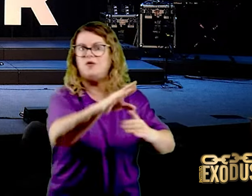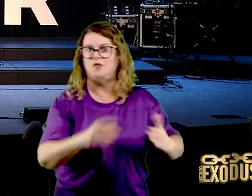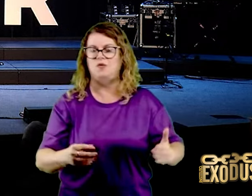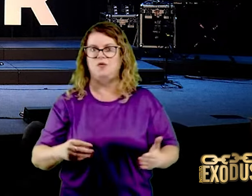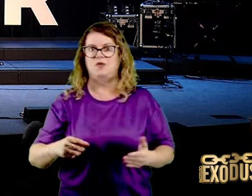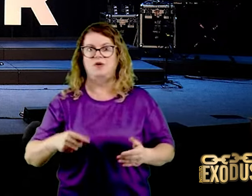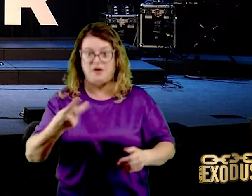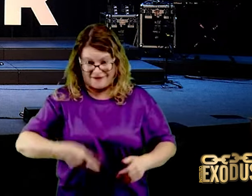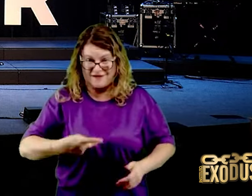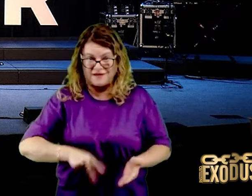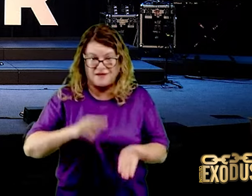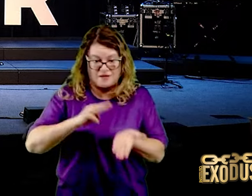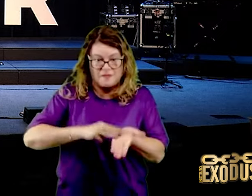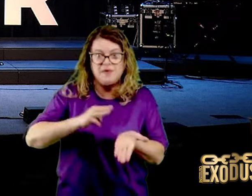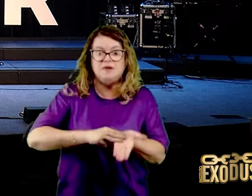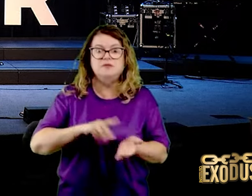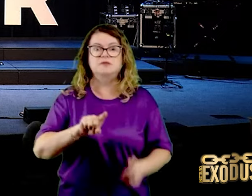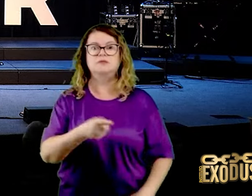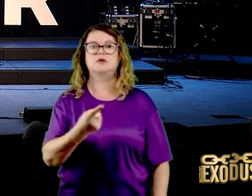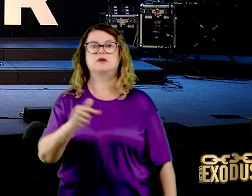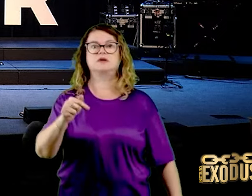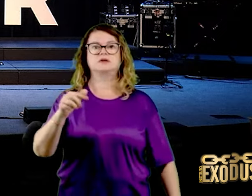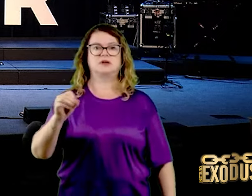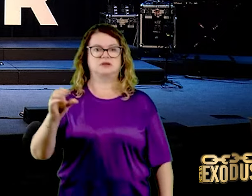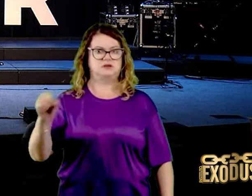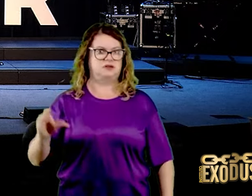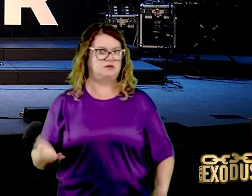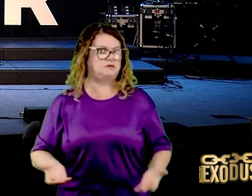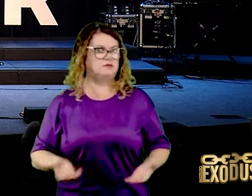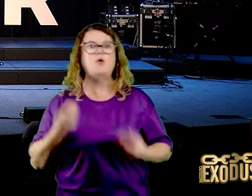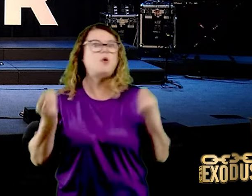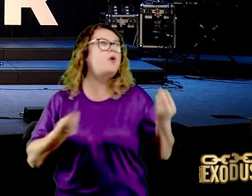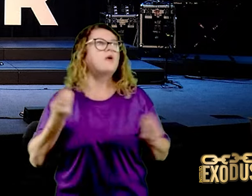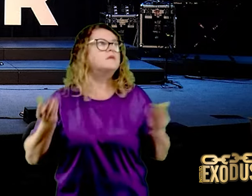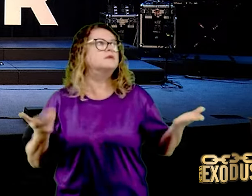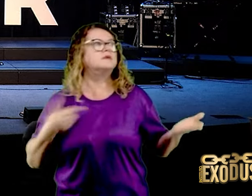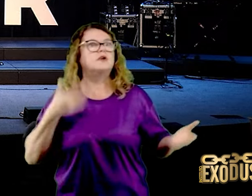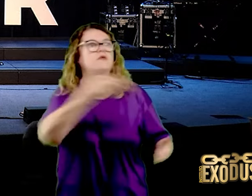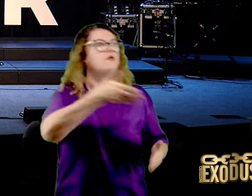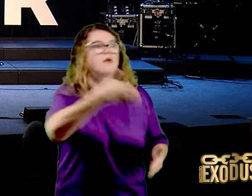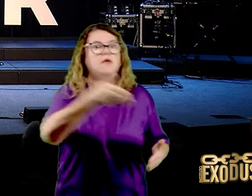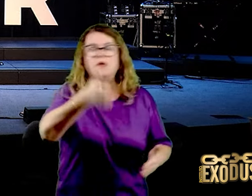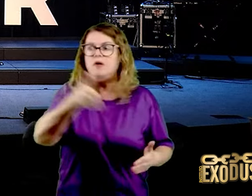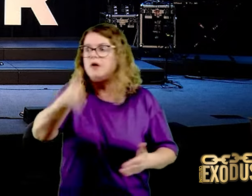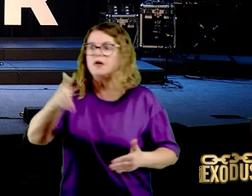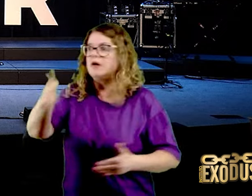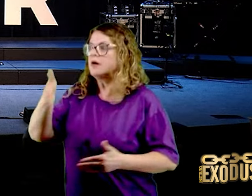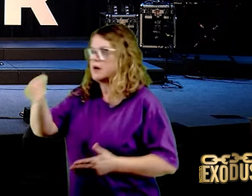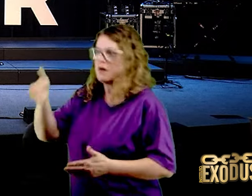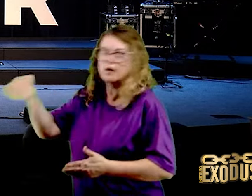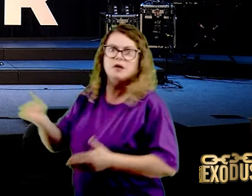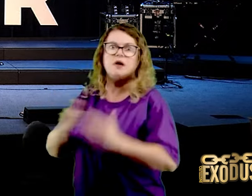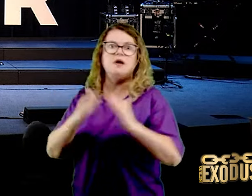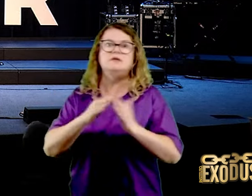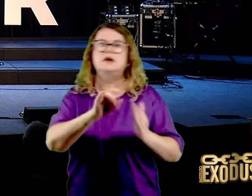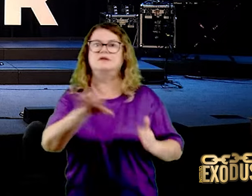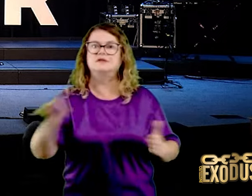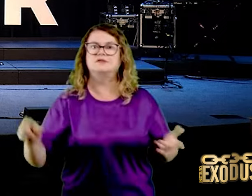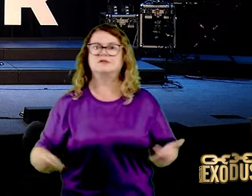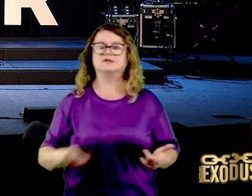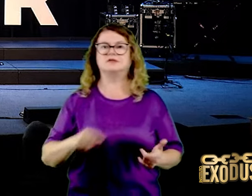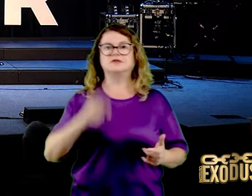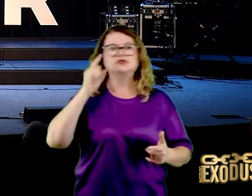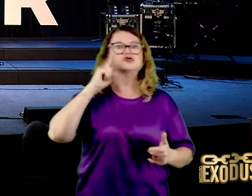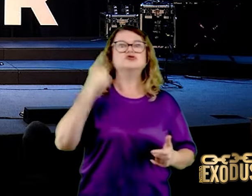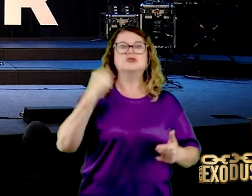pessoas? Conta para mim, o dia tem 24 horas, se eu não descontar o tempo de sono. A semana tem 7 dias, o ano tem